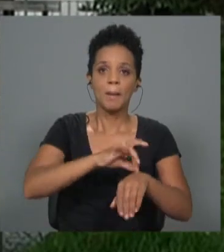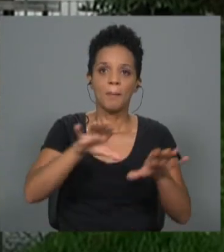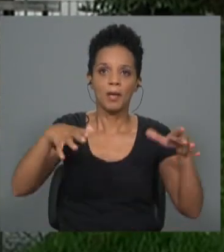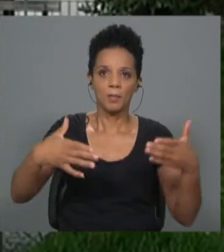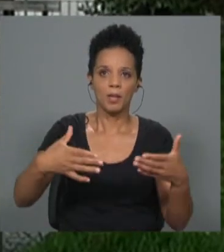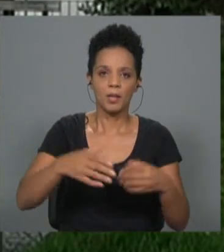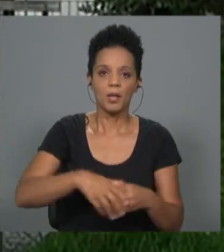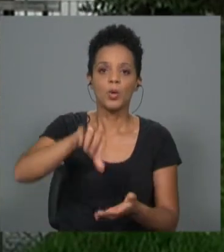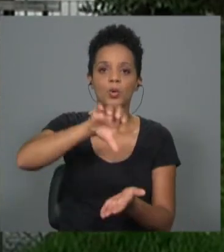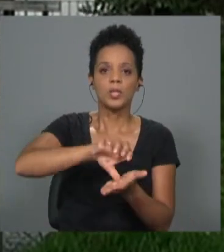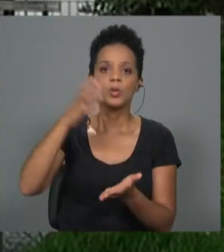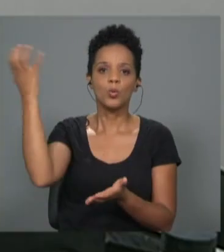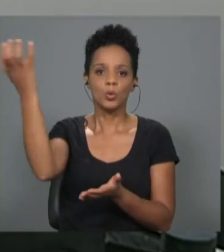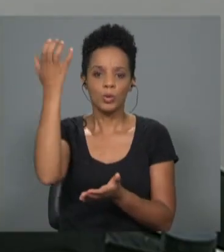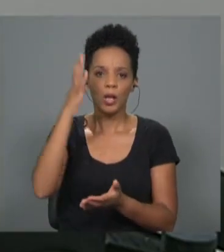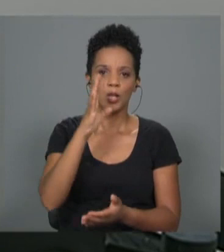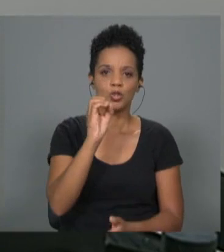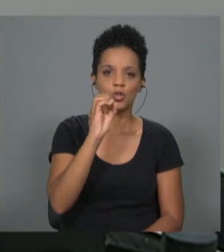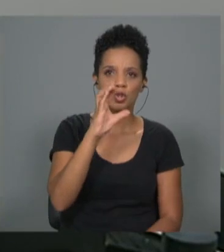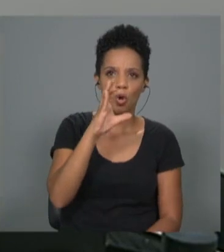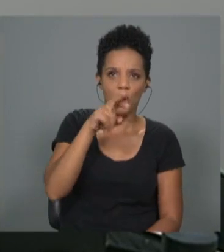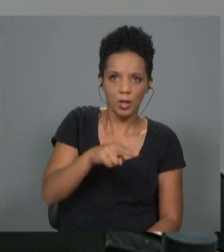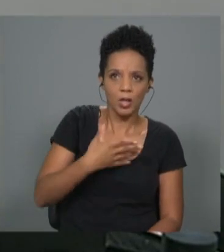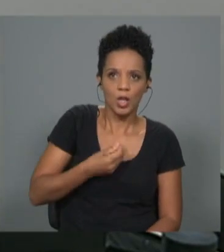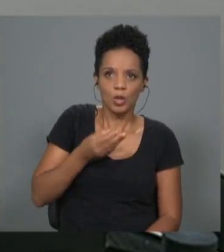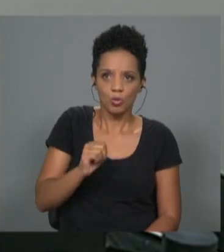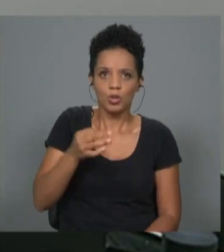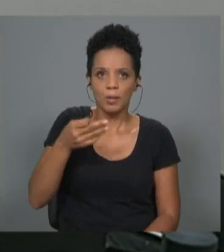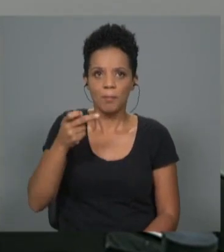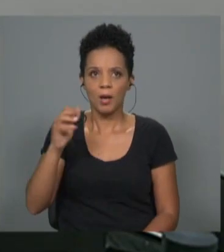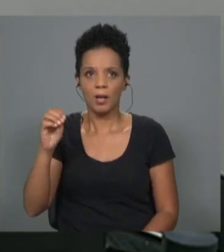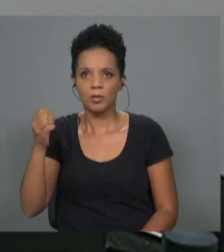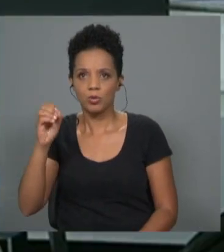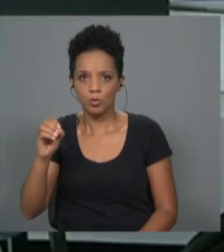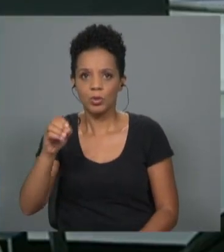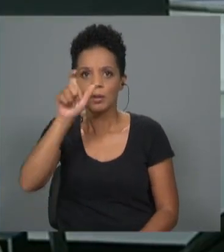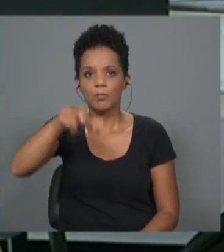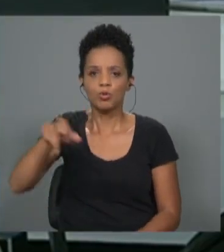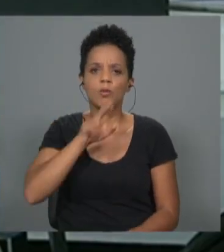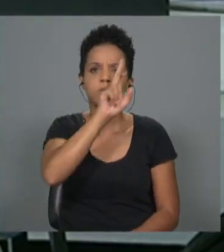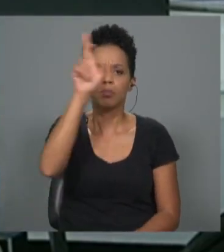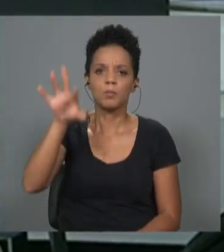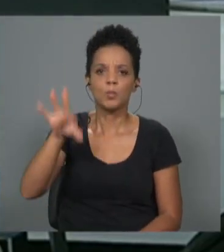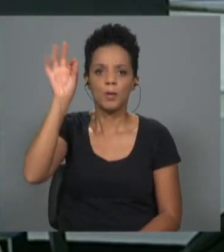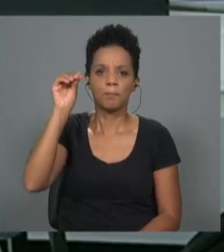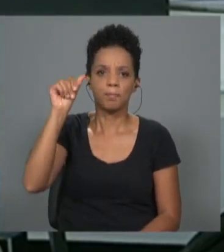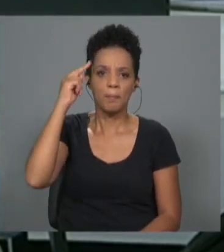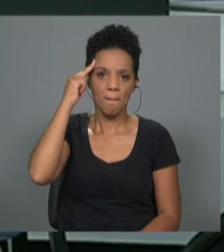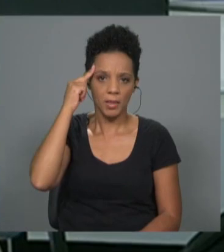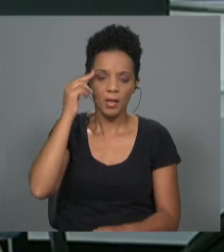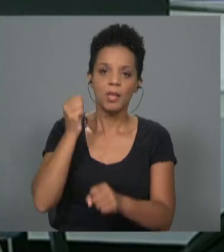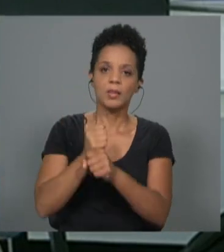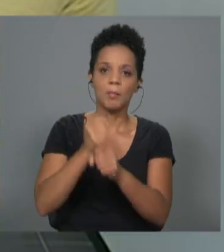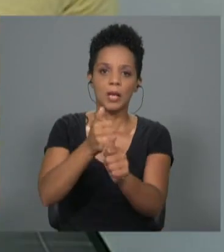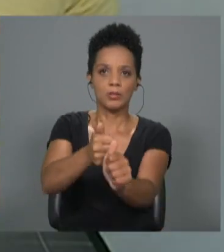Centro Cultural de Jornos dos Passos foi um dos espaços que recebeu centenas de nómadas que escolheram a Madeira para trabalhar de forma